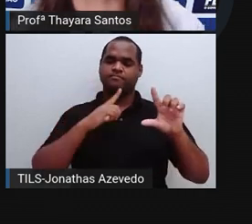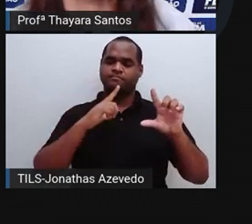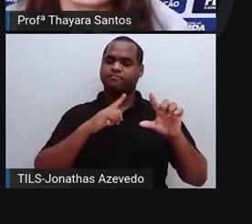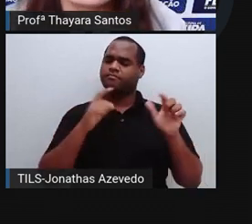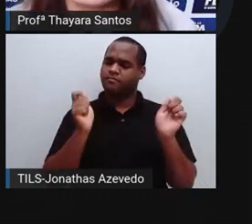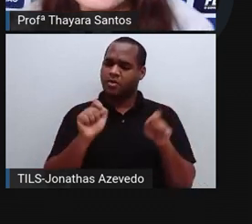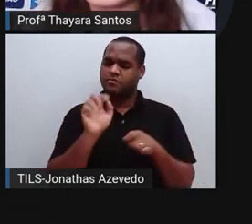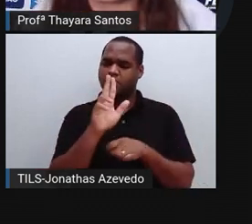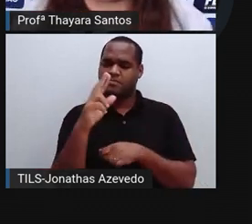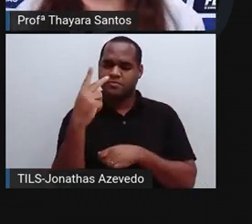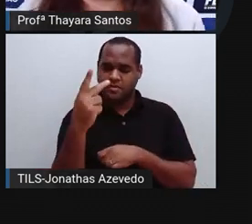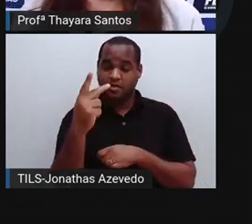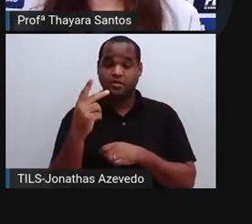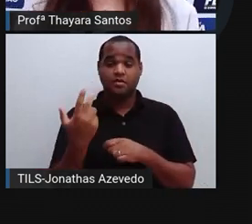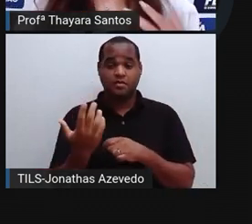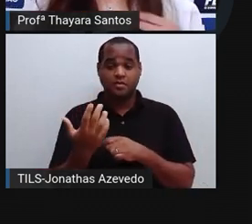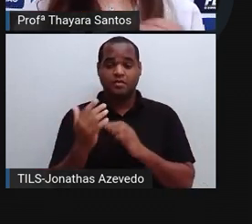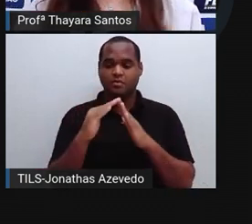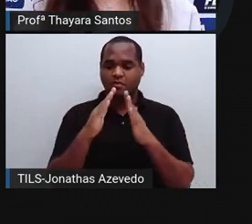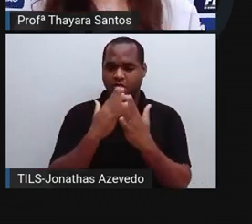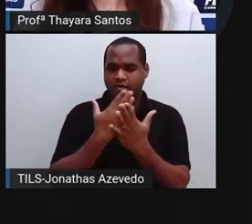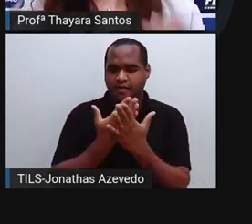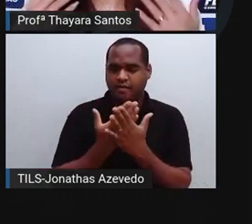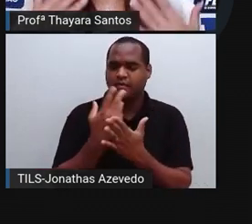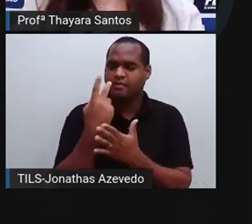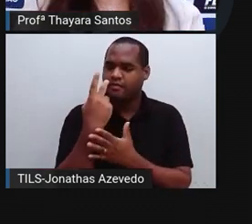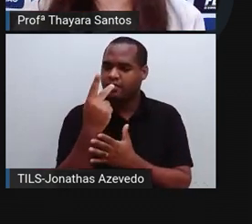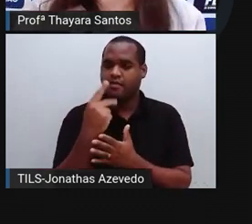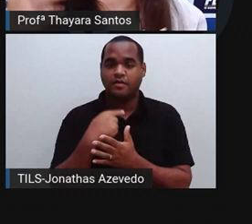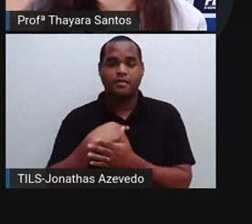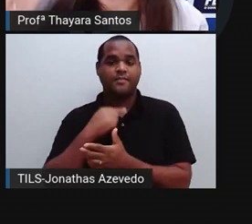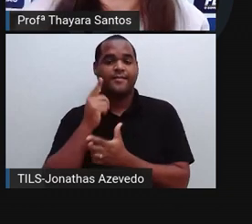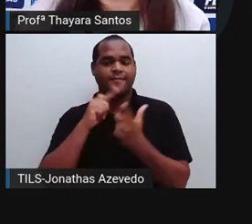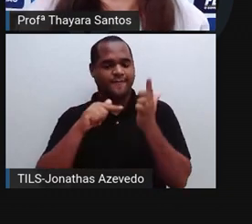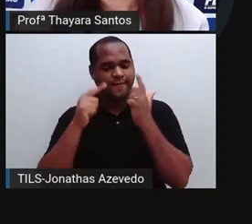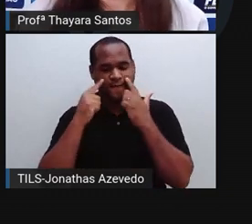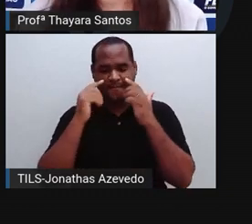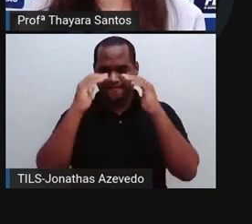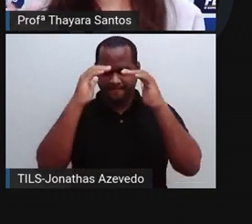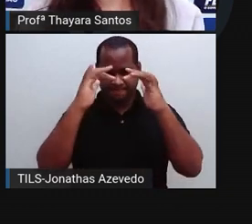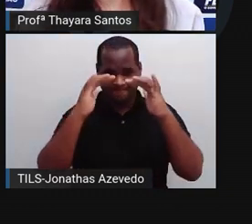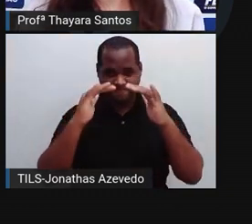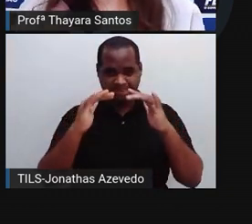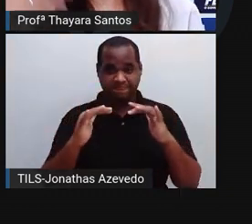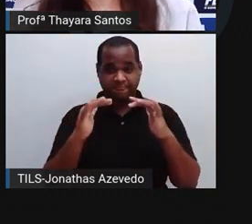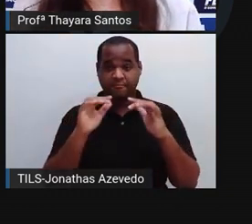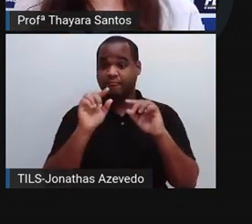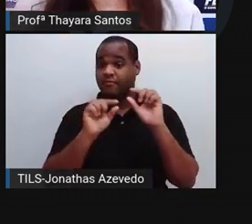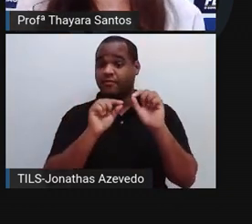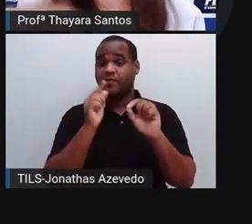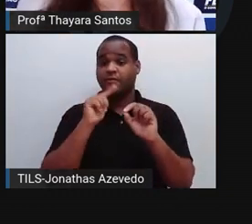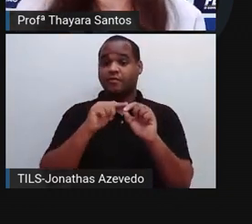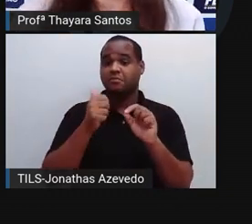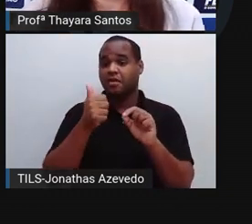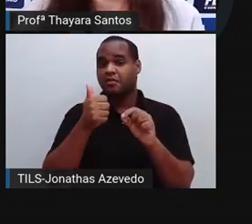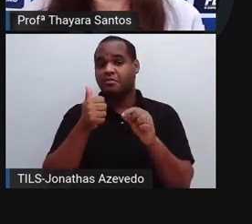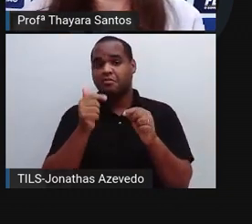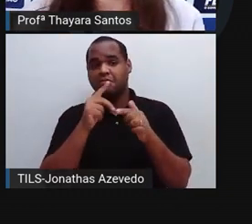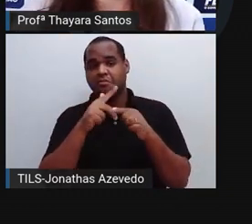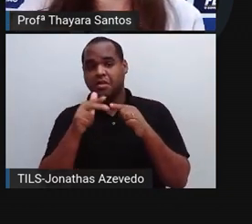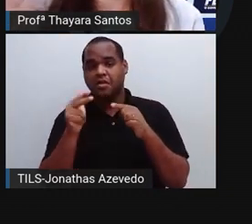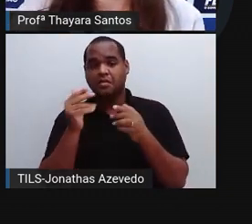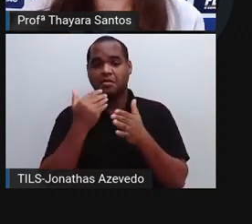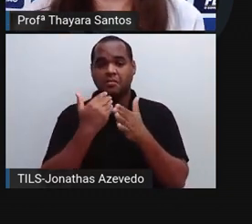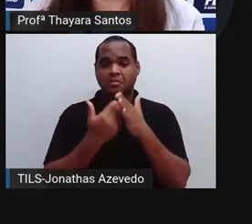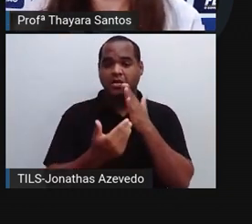Podem não, né? Devem colocar o nome de vocês. Por quê? Porque eu consigo ver o ranking. Quem é que conseguiu quantas...